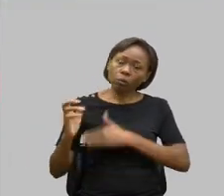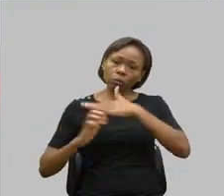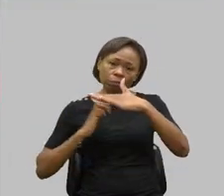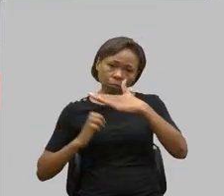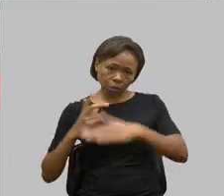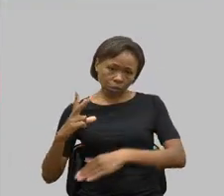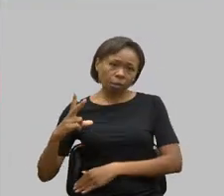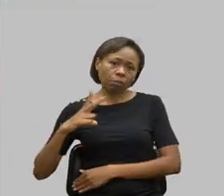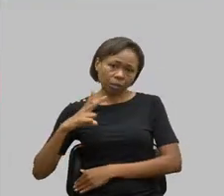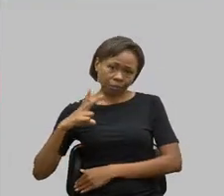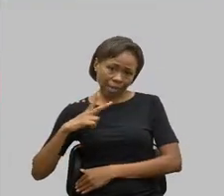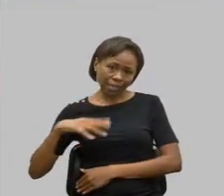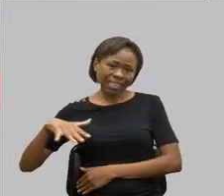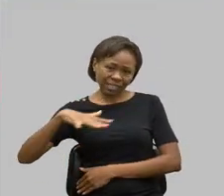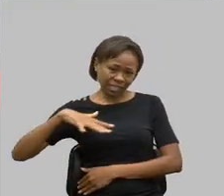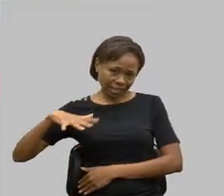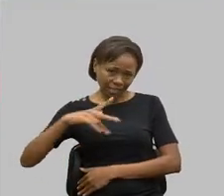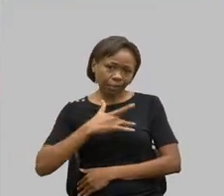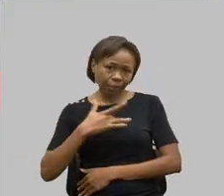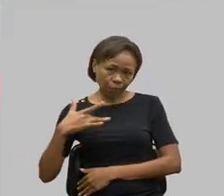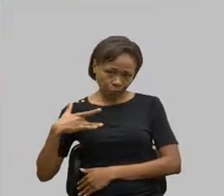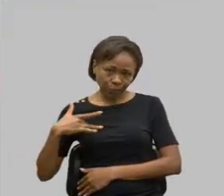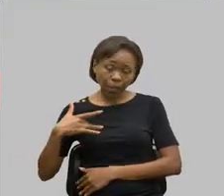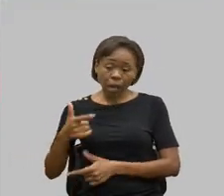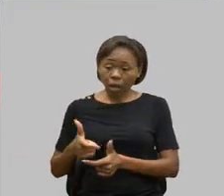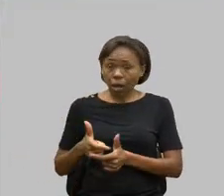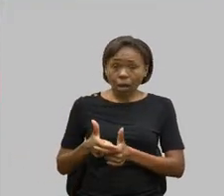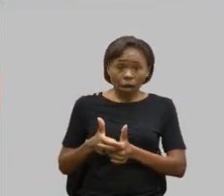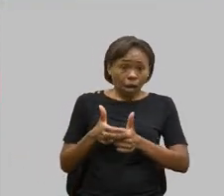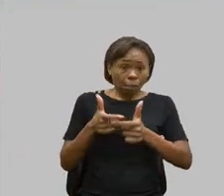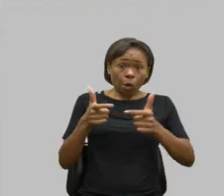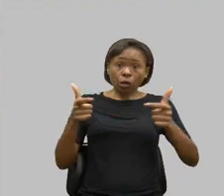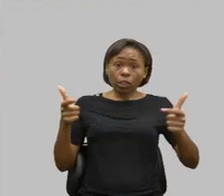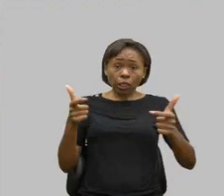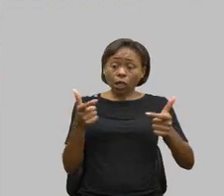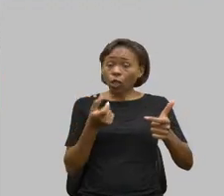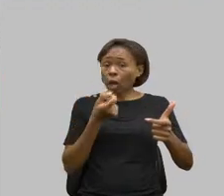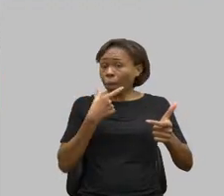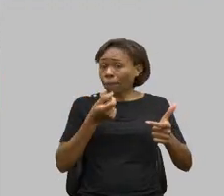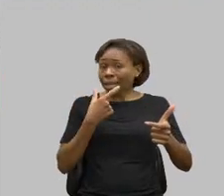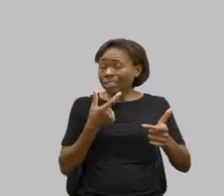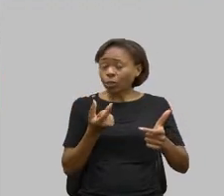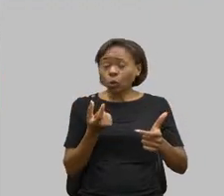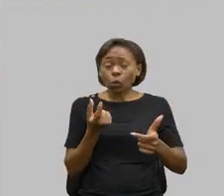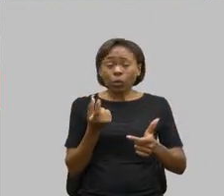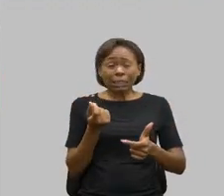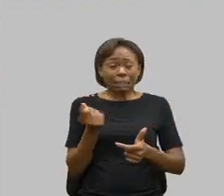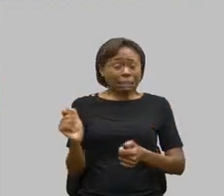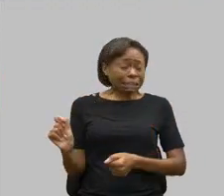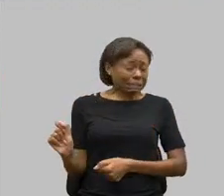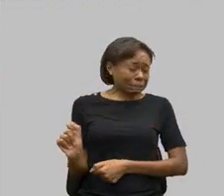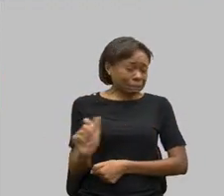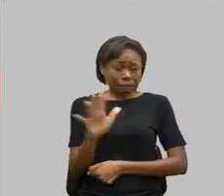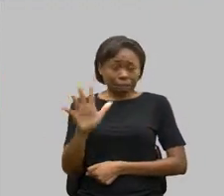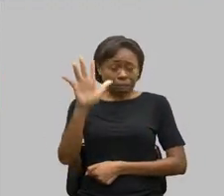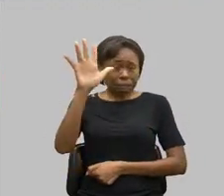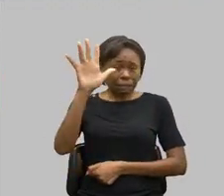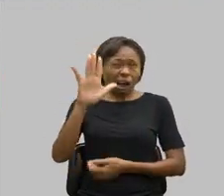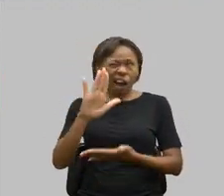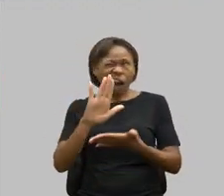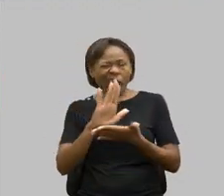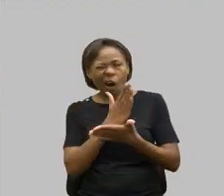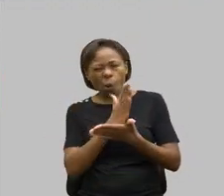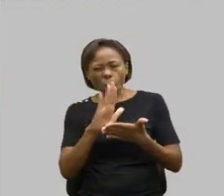na área da saúde. Como a maioria de tais medicamentos possuem custos elevados, alguns chegando à casa dos